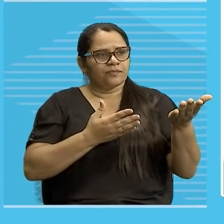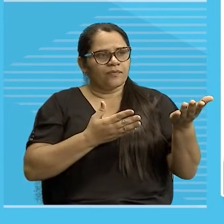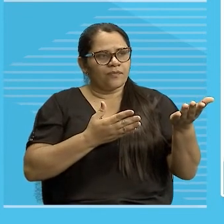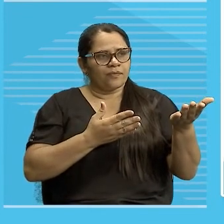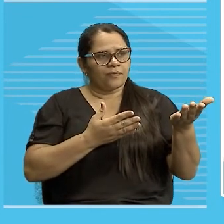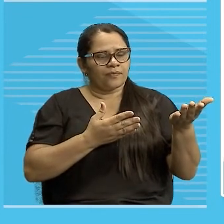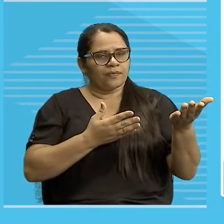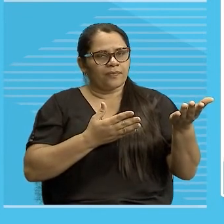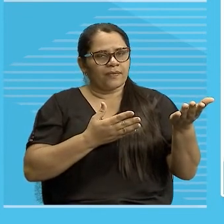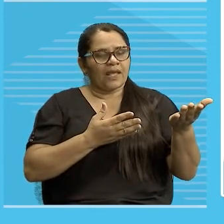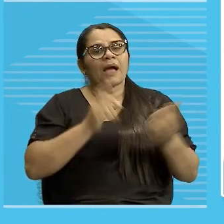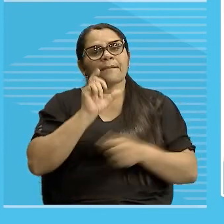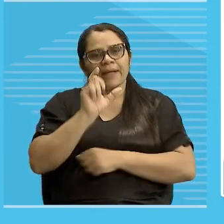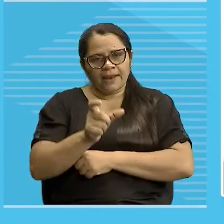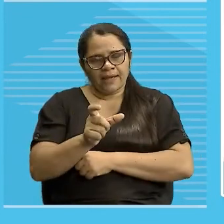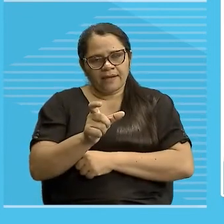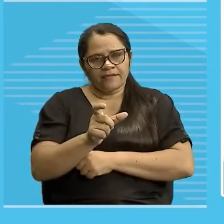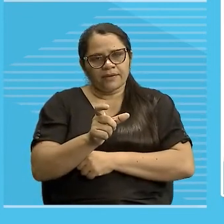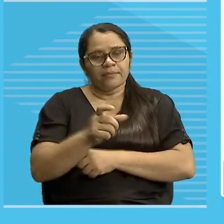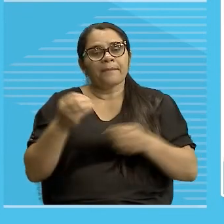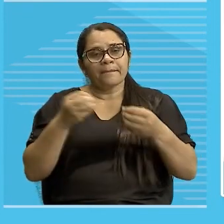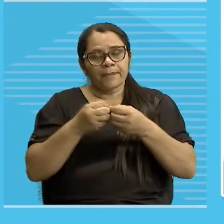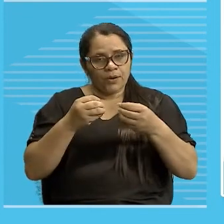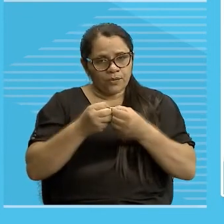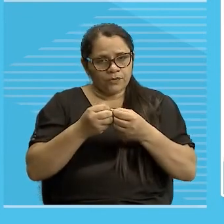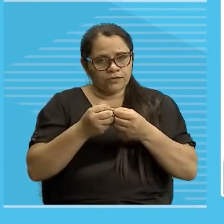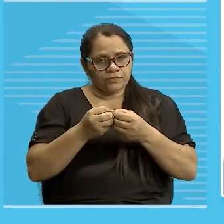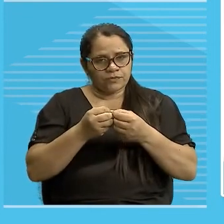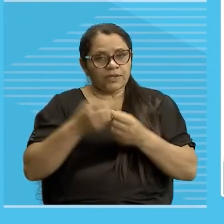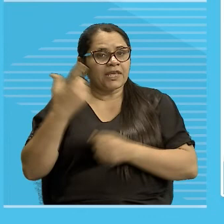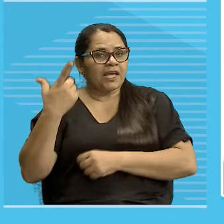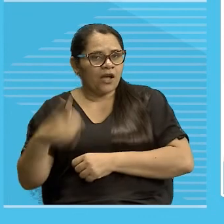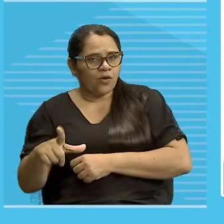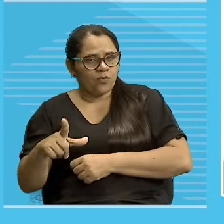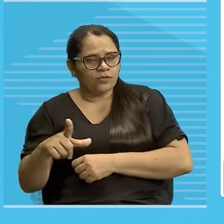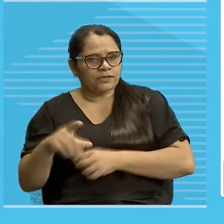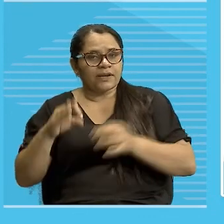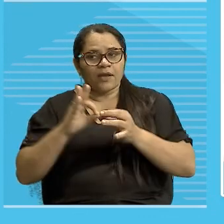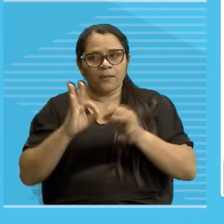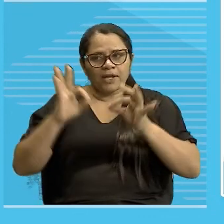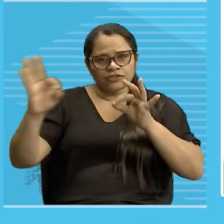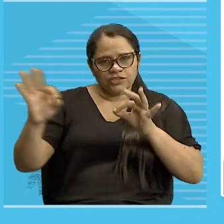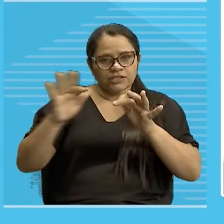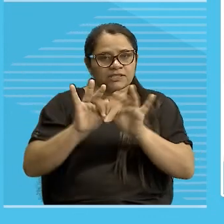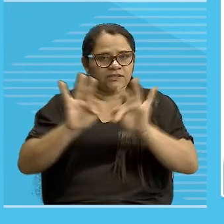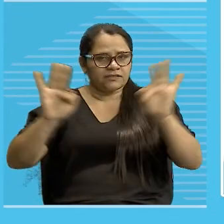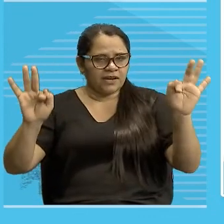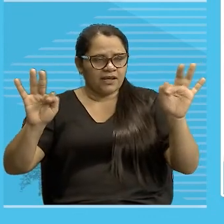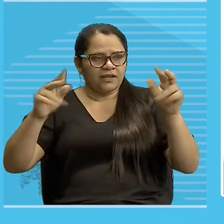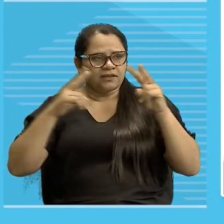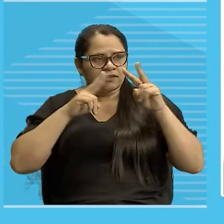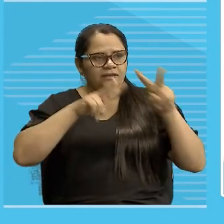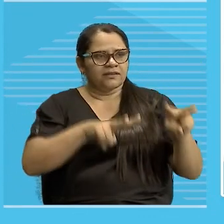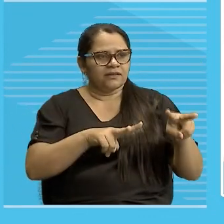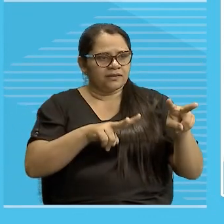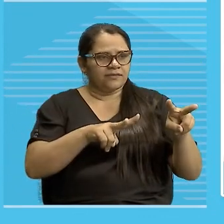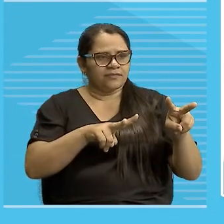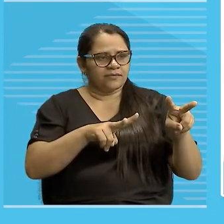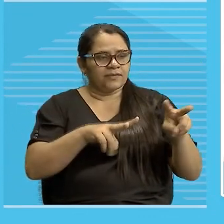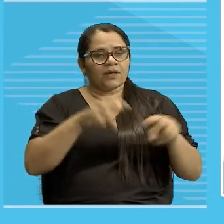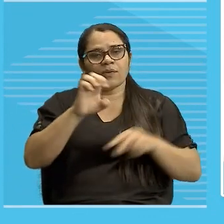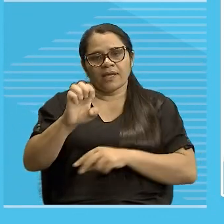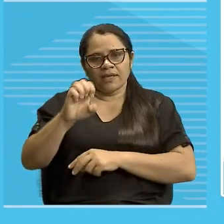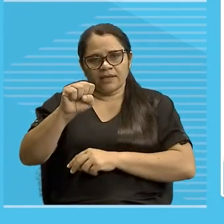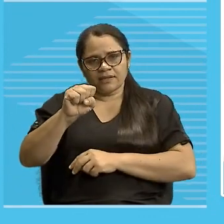termo de referência mais próximo, e aquele pega o mais distante, a lógica é essa, este retoma o mais próximo,